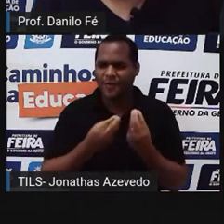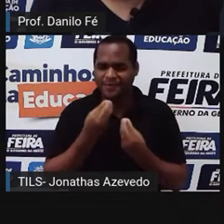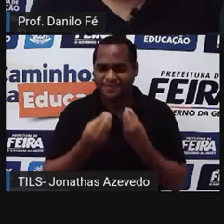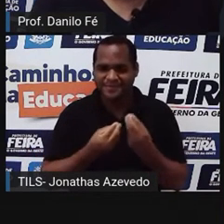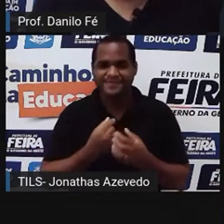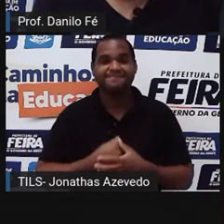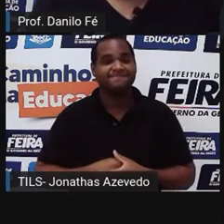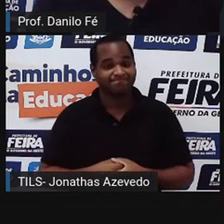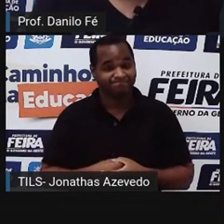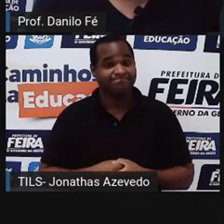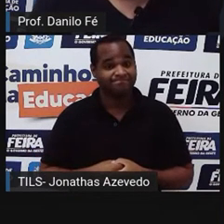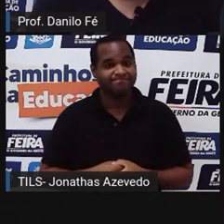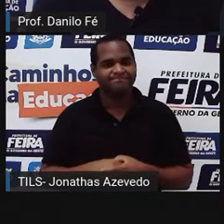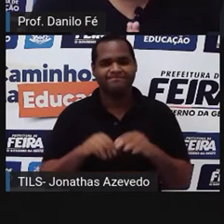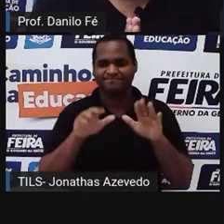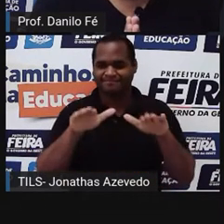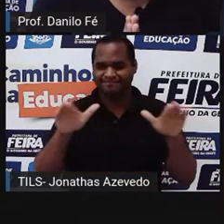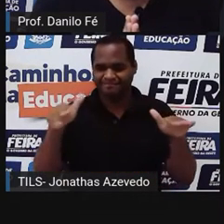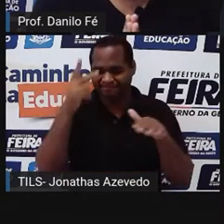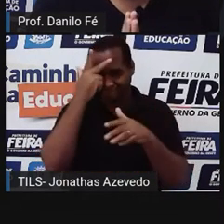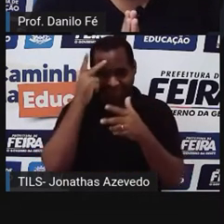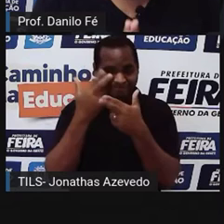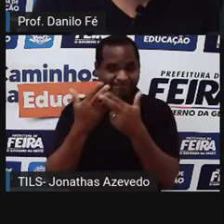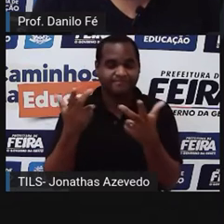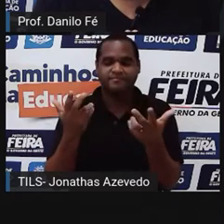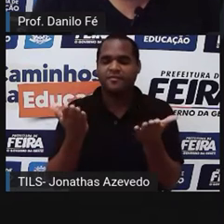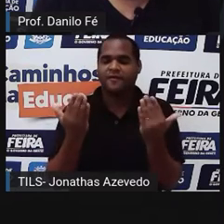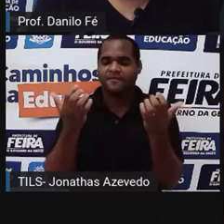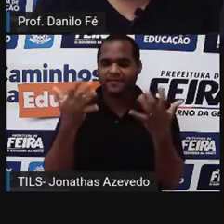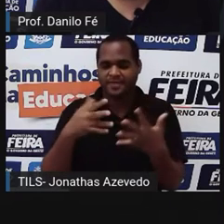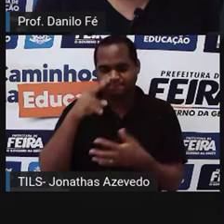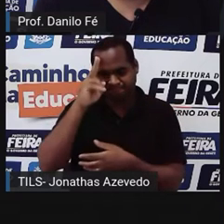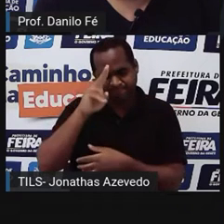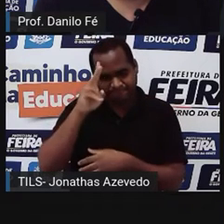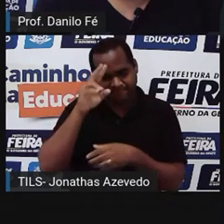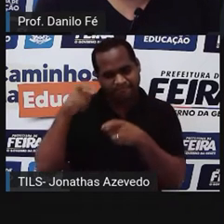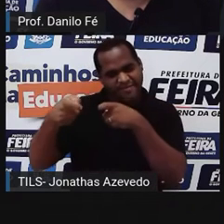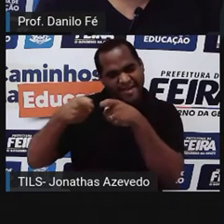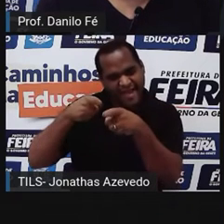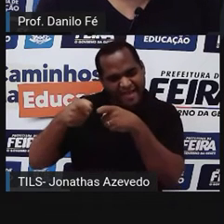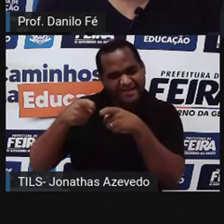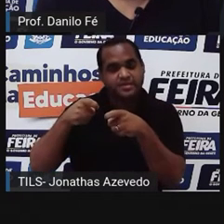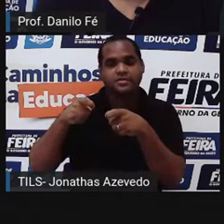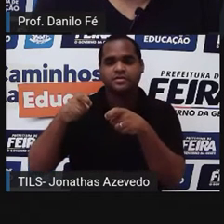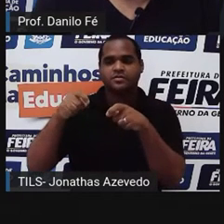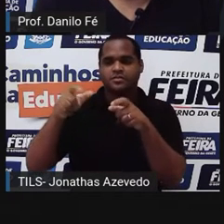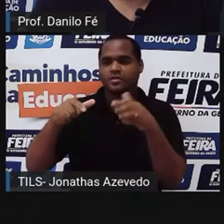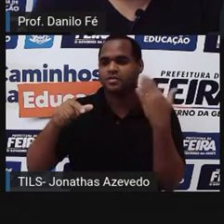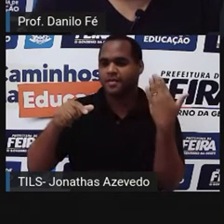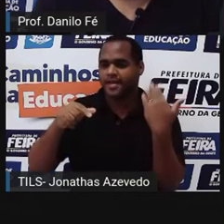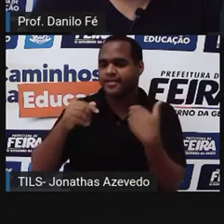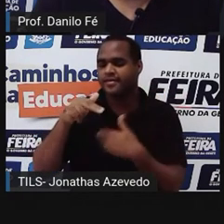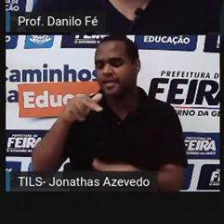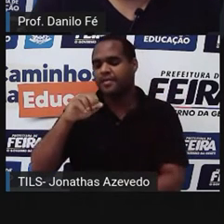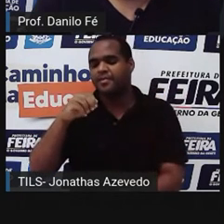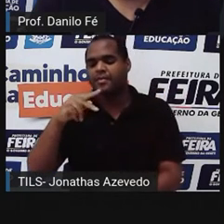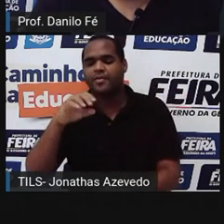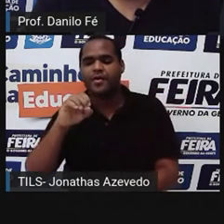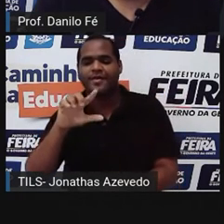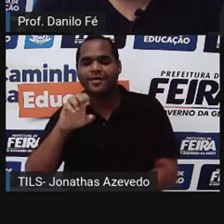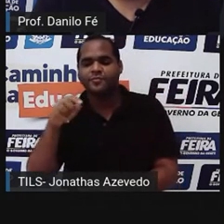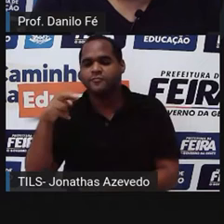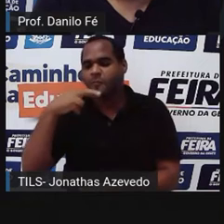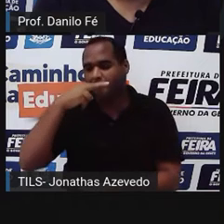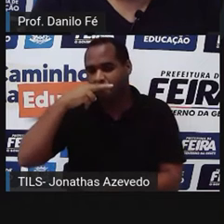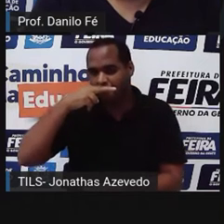vieram? Pessoal, vamos lembrar das guerras napoleônicas. Napoleão estava